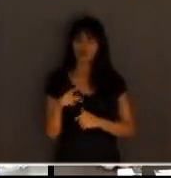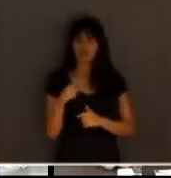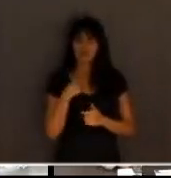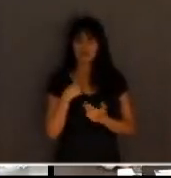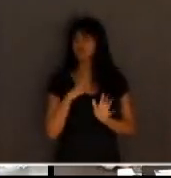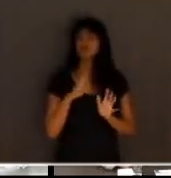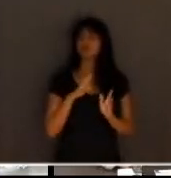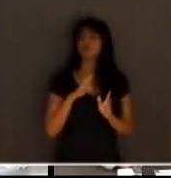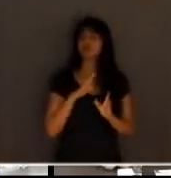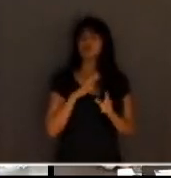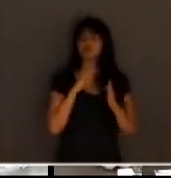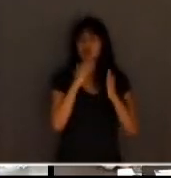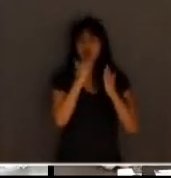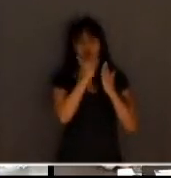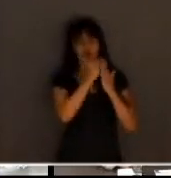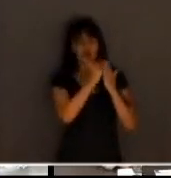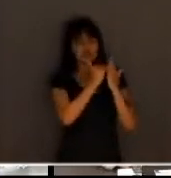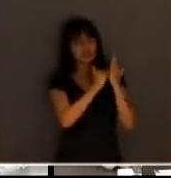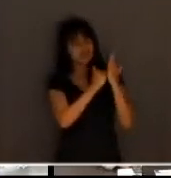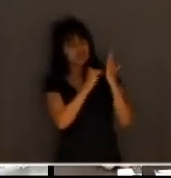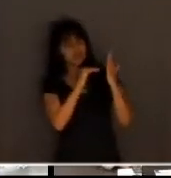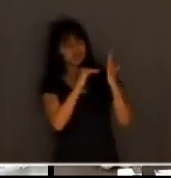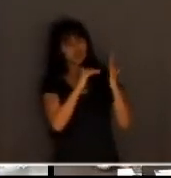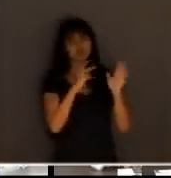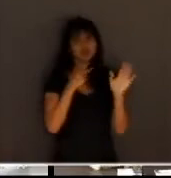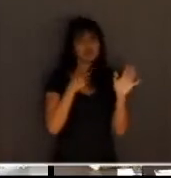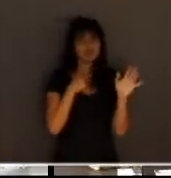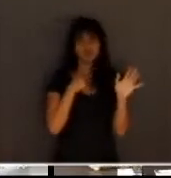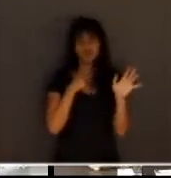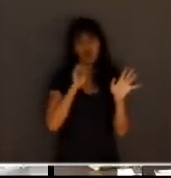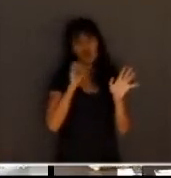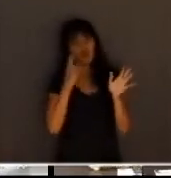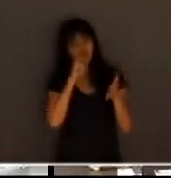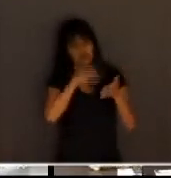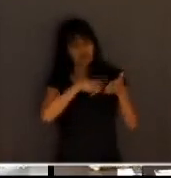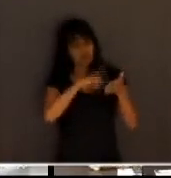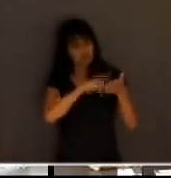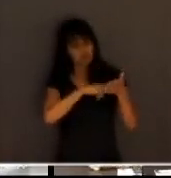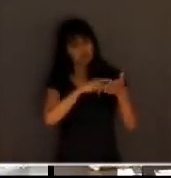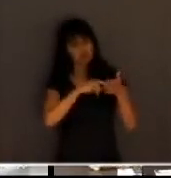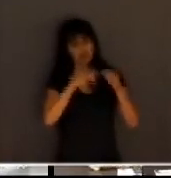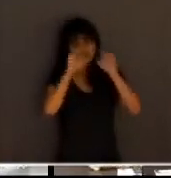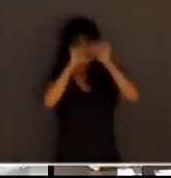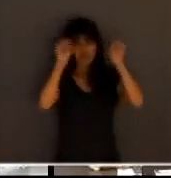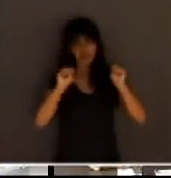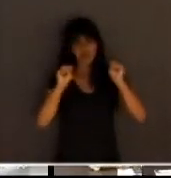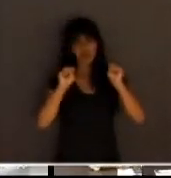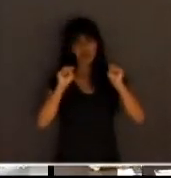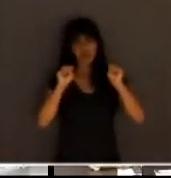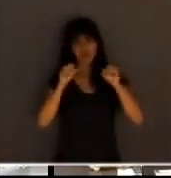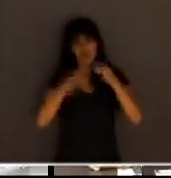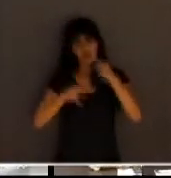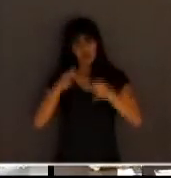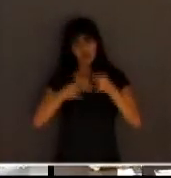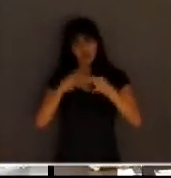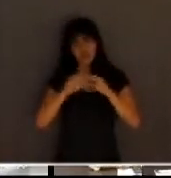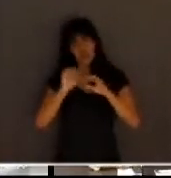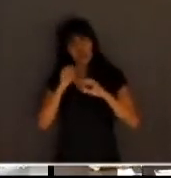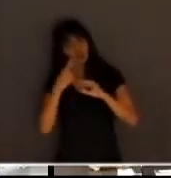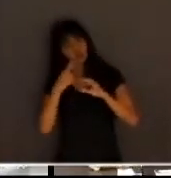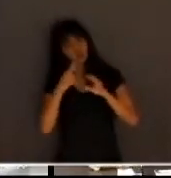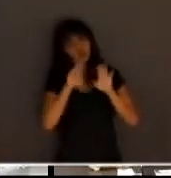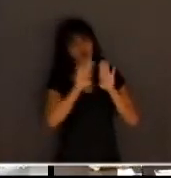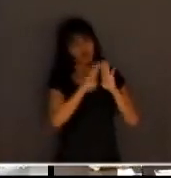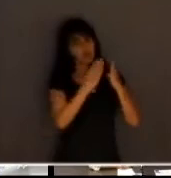resolução está acima dele, não imagino que sim, ou um documento do Tribunal de Justiça está acima dele, ou a portaria de um juiz presidente